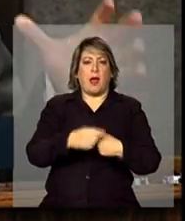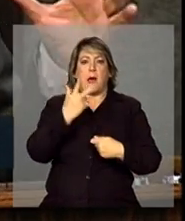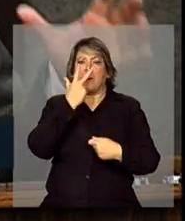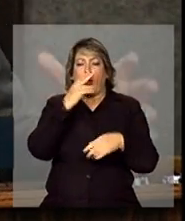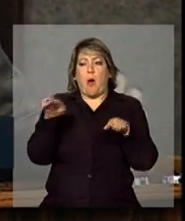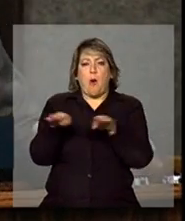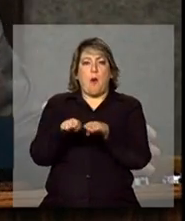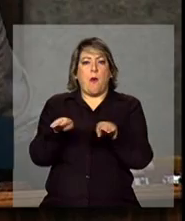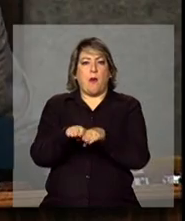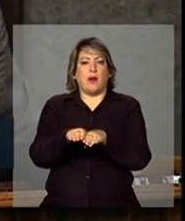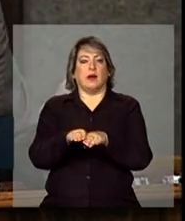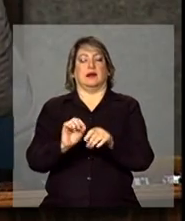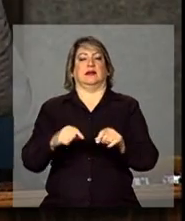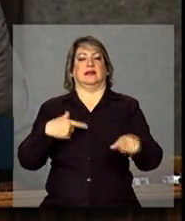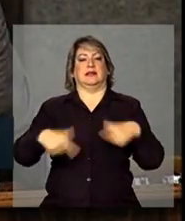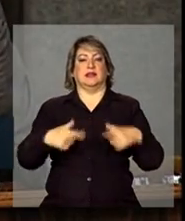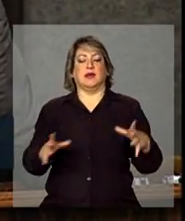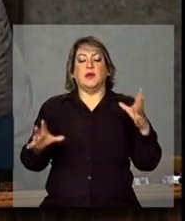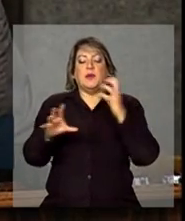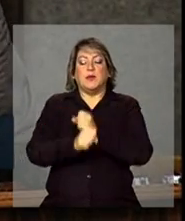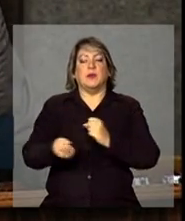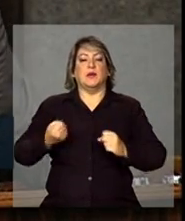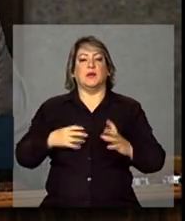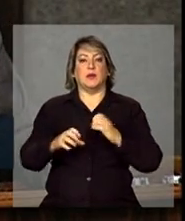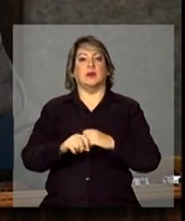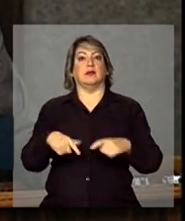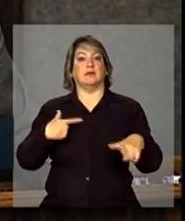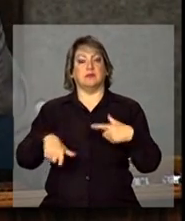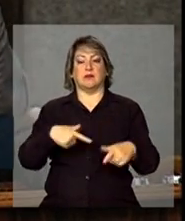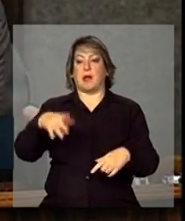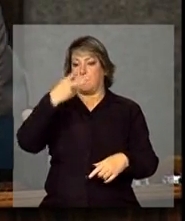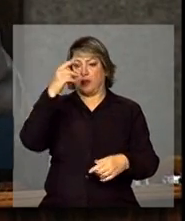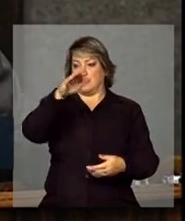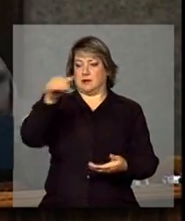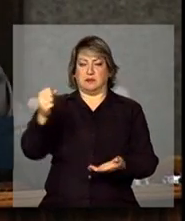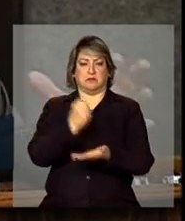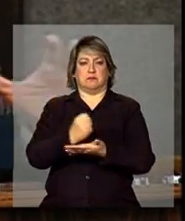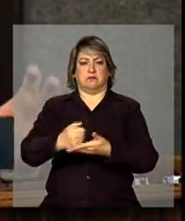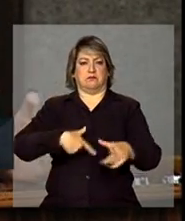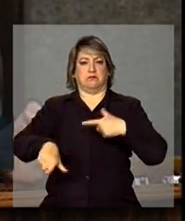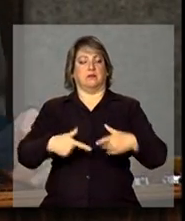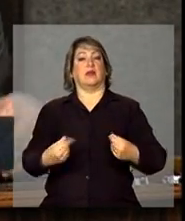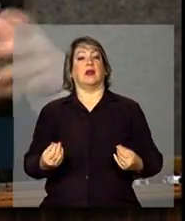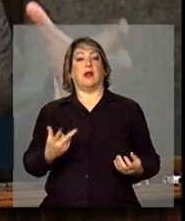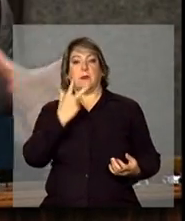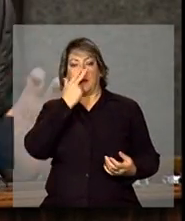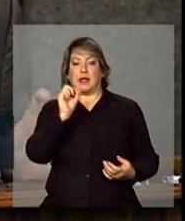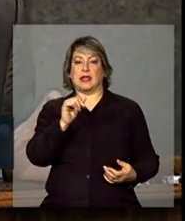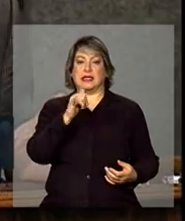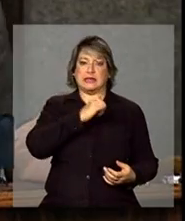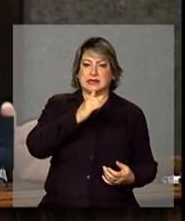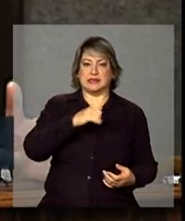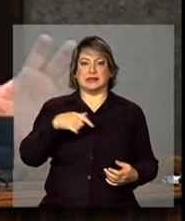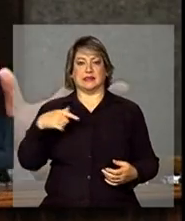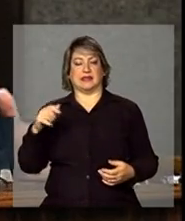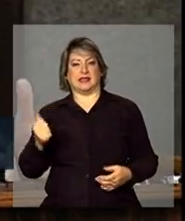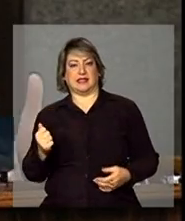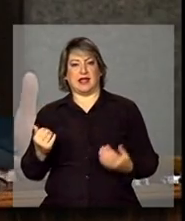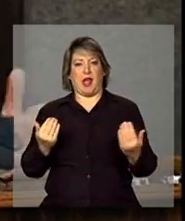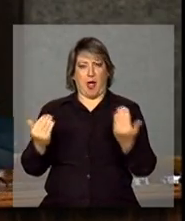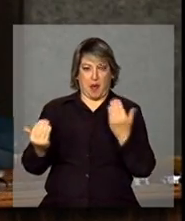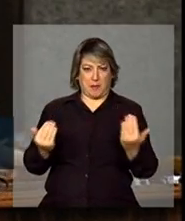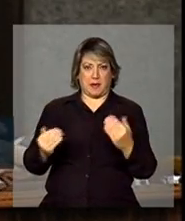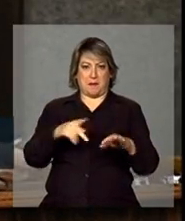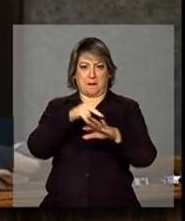do tamanho dos trabalhadores da Itália empregando uma Argentina. Então, uma Itália empregando uma Argentina. Isso é